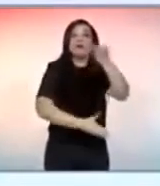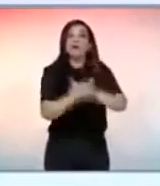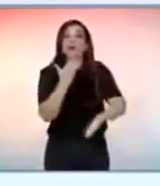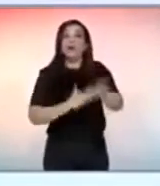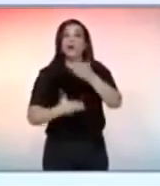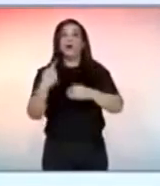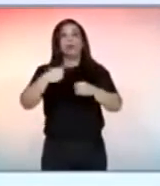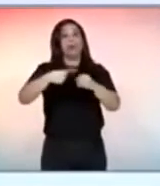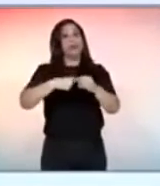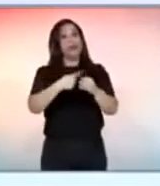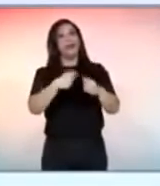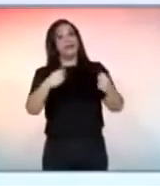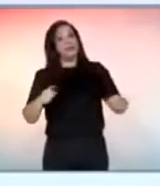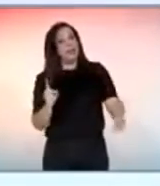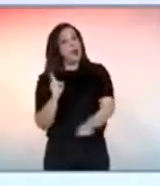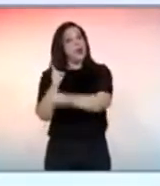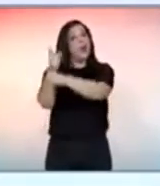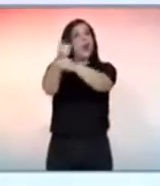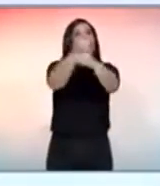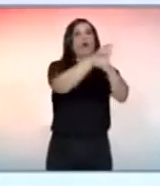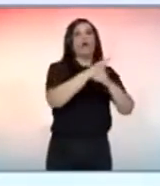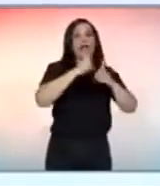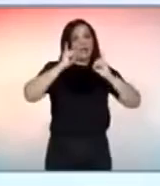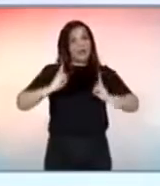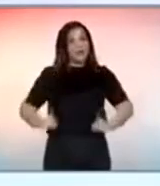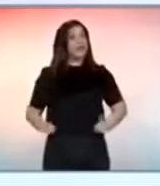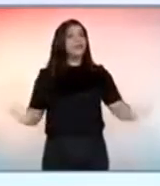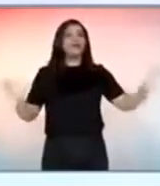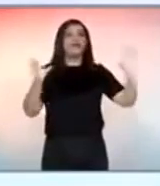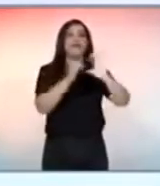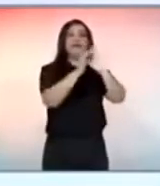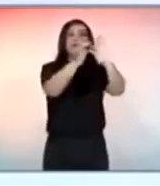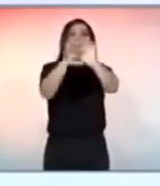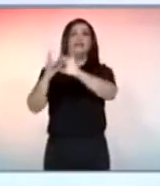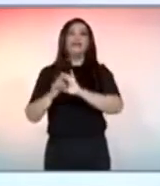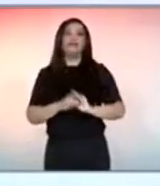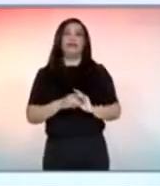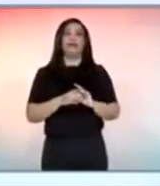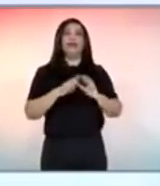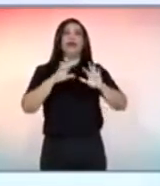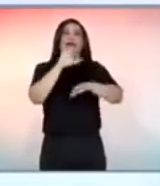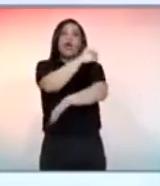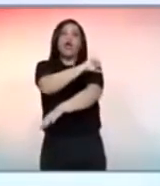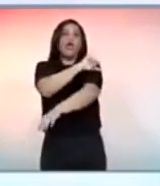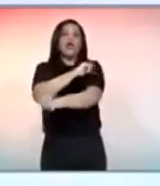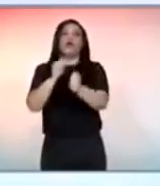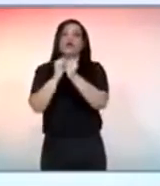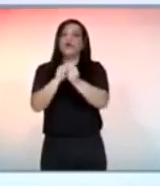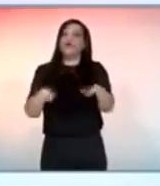diferença, o lugar onde as pessoas têm que se encontrar. Isso democratiza a cidade, a gestão pode ser mais democrática e o Rio se torna uma cidade mais justa, sim.